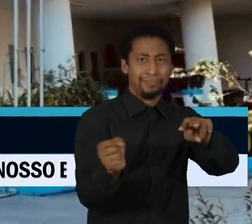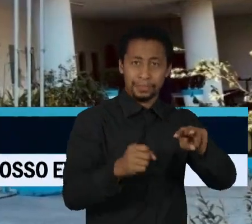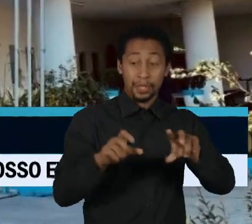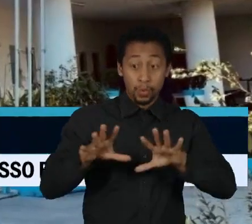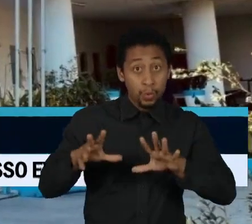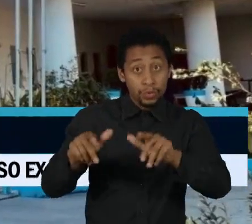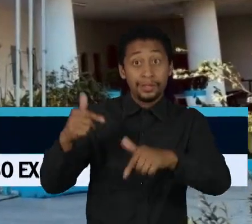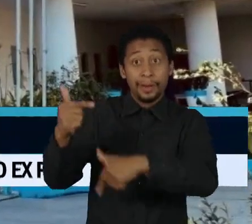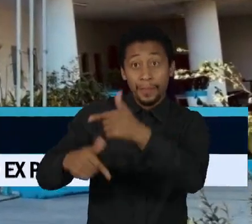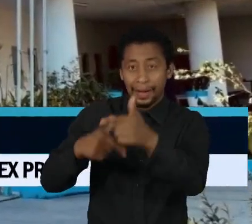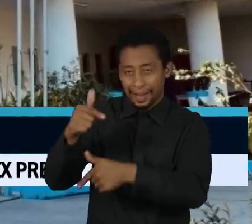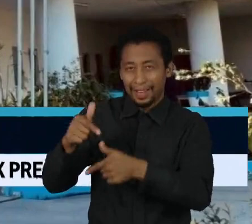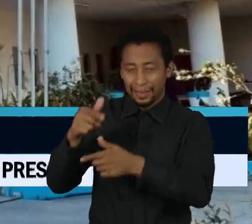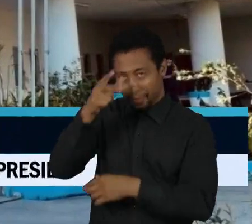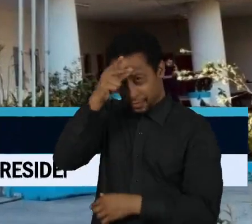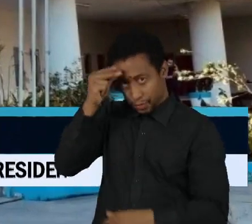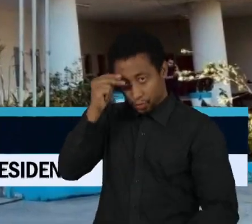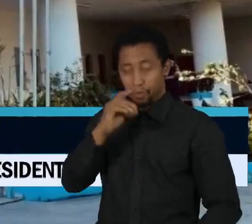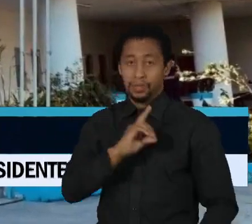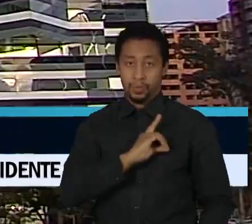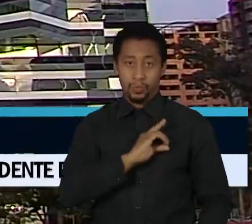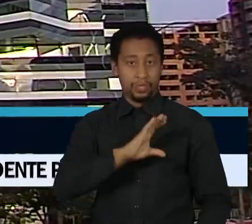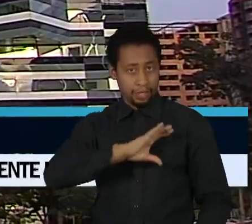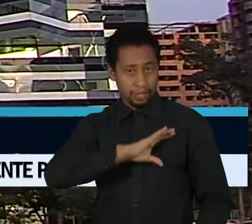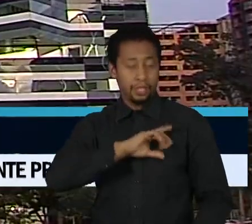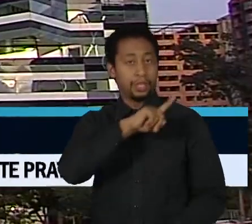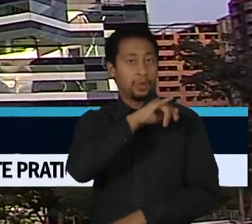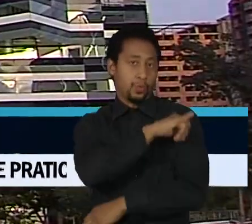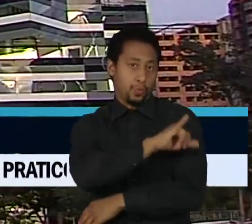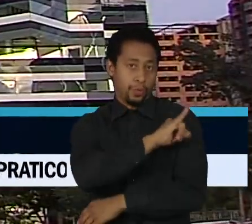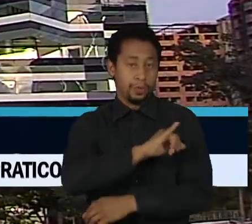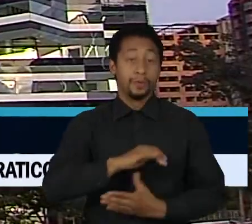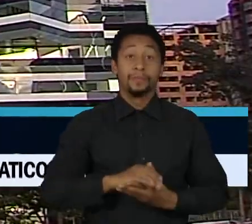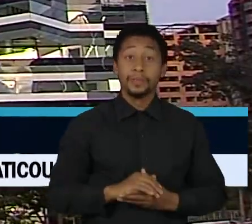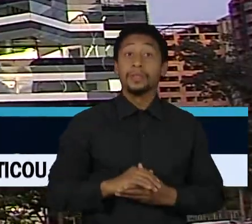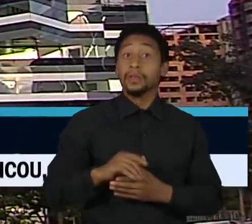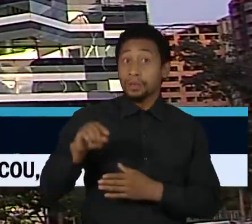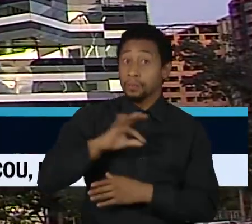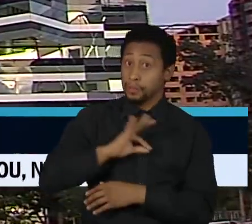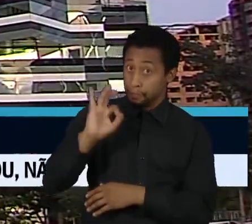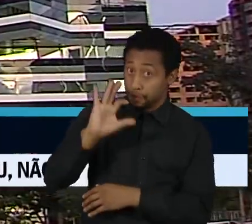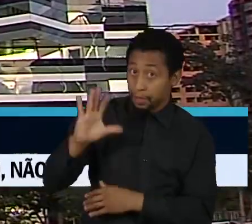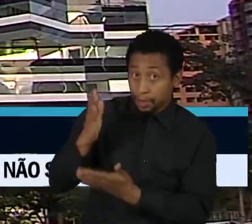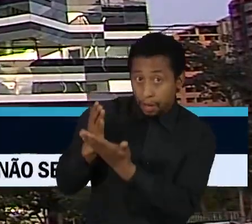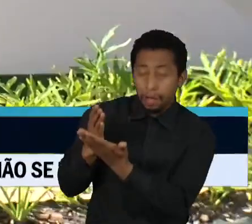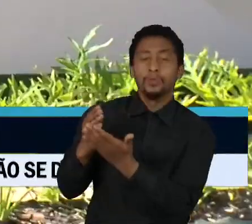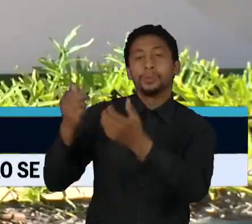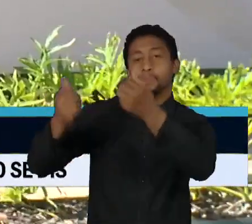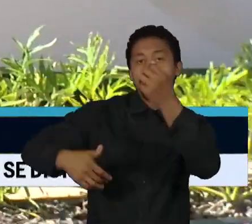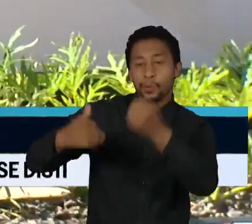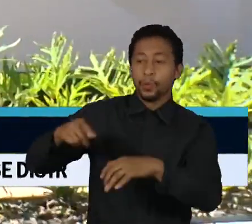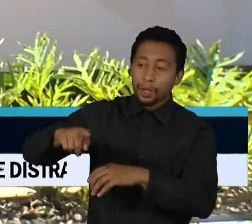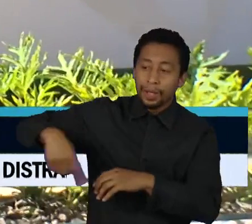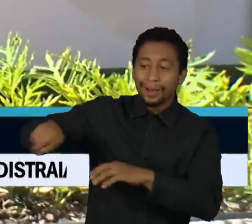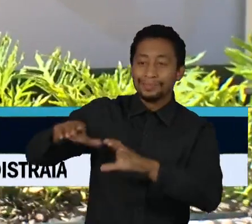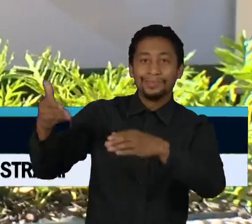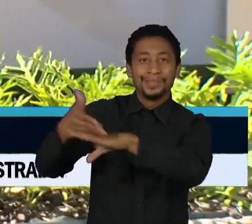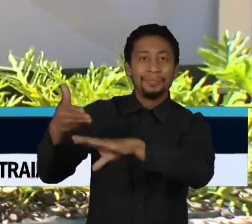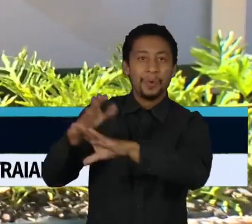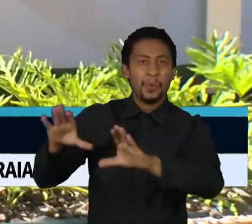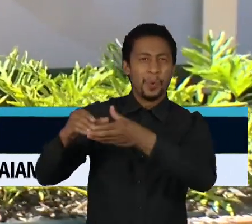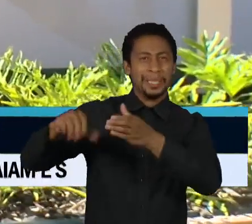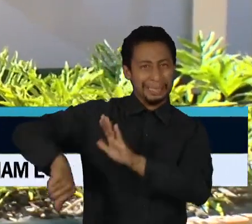à Prefeitura de Duque de Caxias, no Rio de Janeiro. Segundo a Polícia Federal, eles faziam parte de uma organização